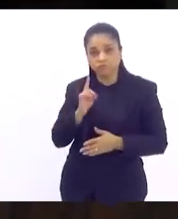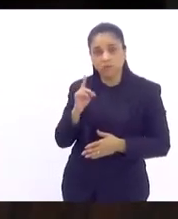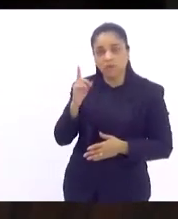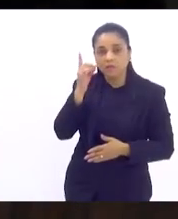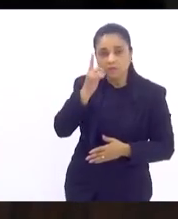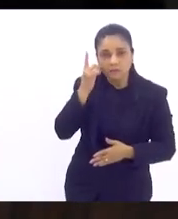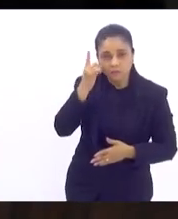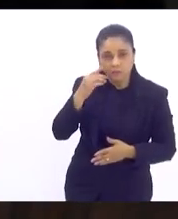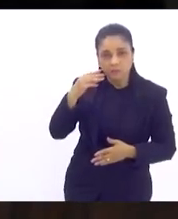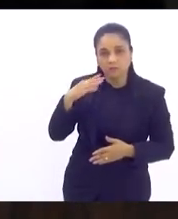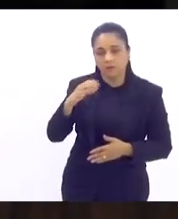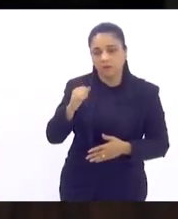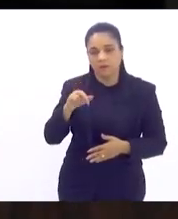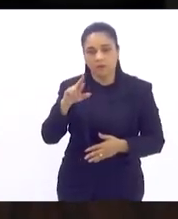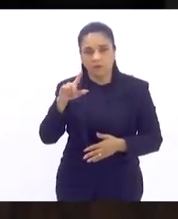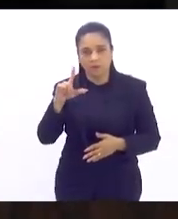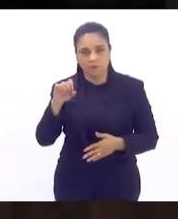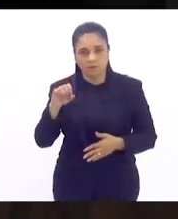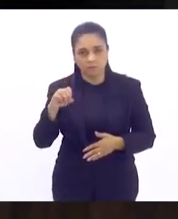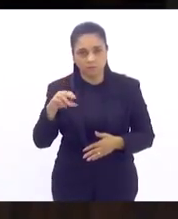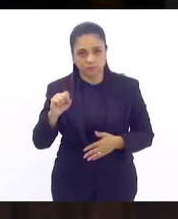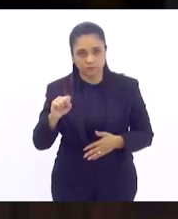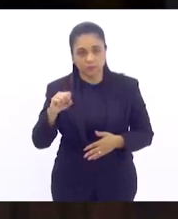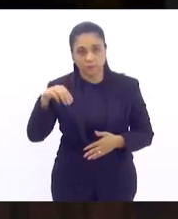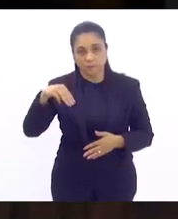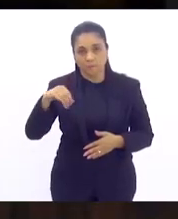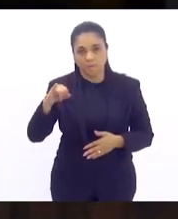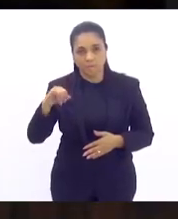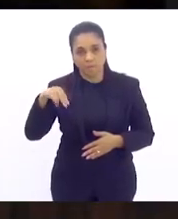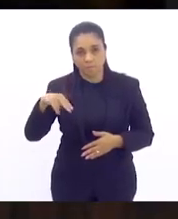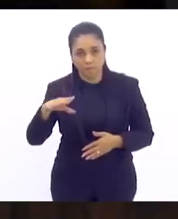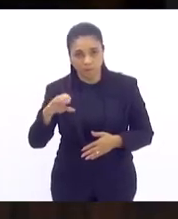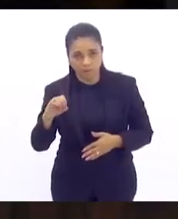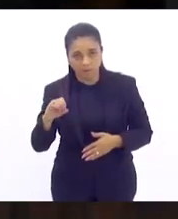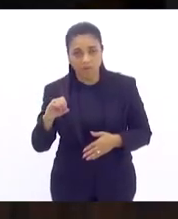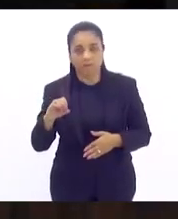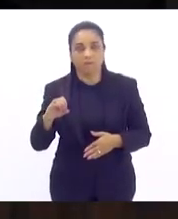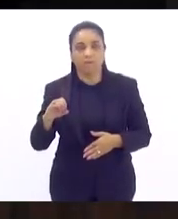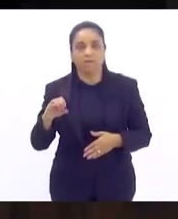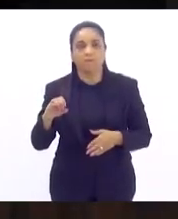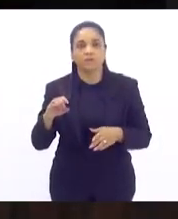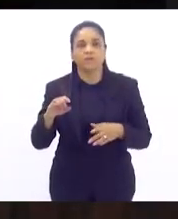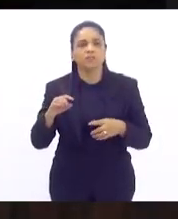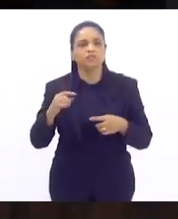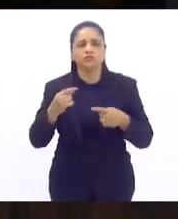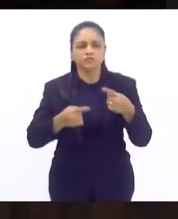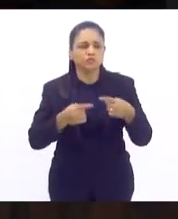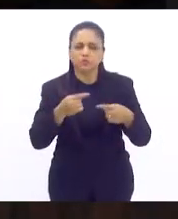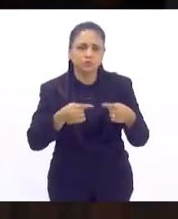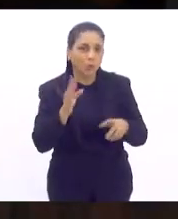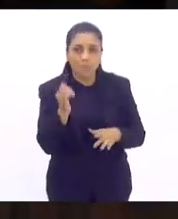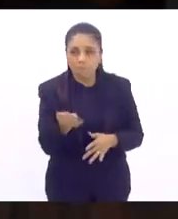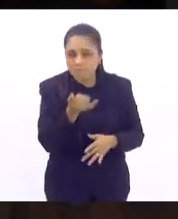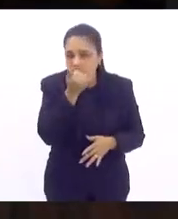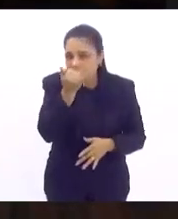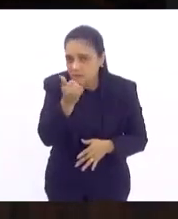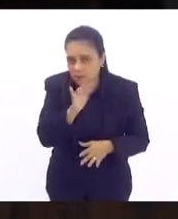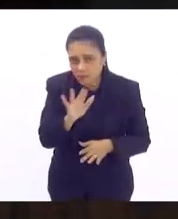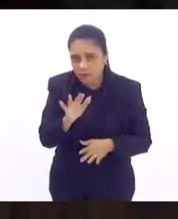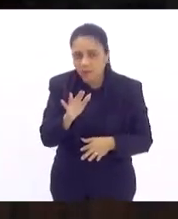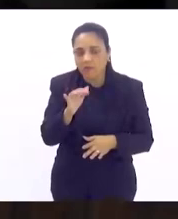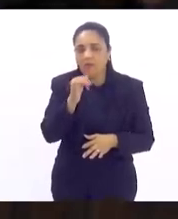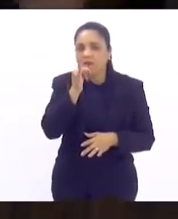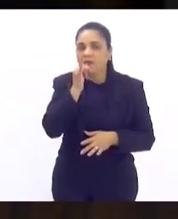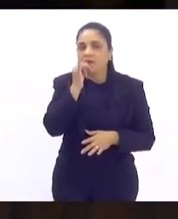Deputado Carlos Mink vai discutir. Discutir, não. Perdão. É rapidinho. uma breve